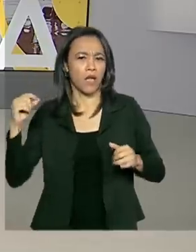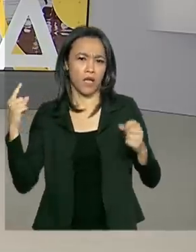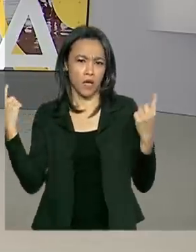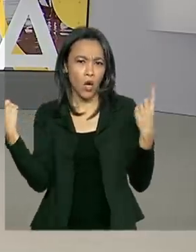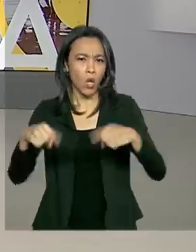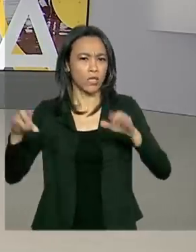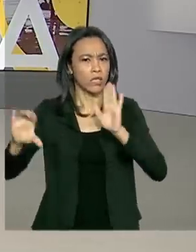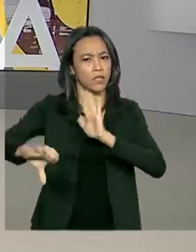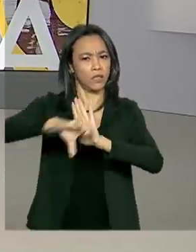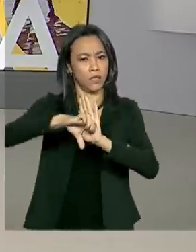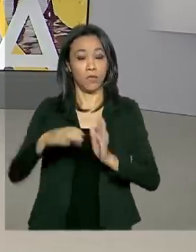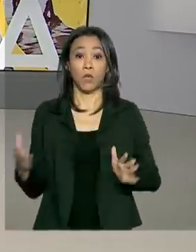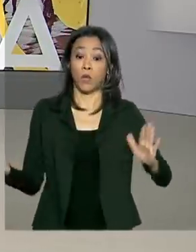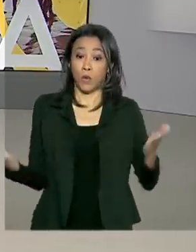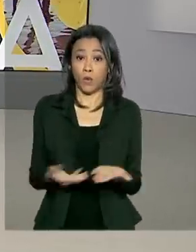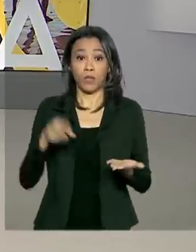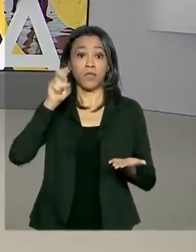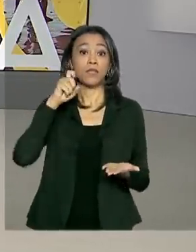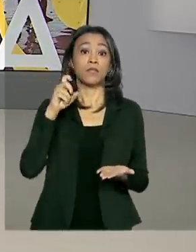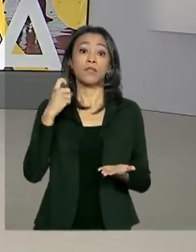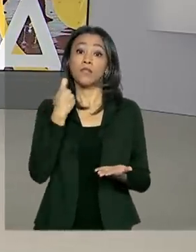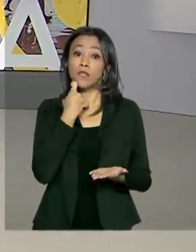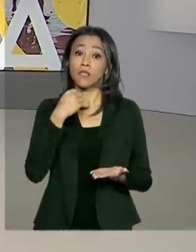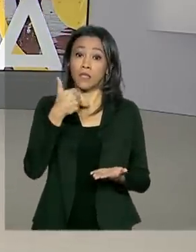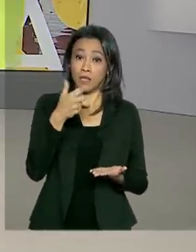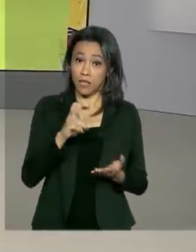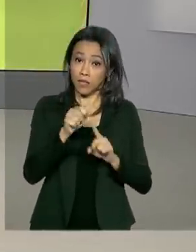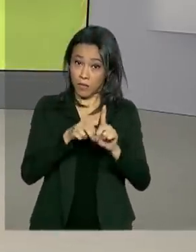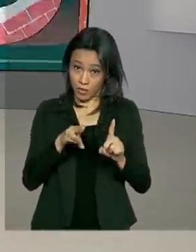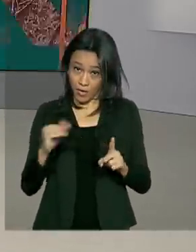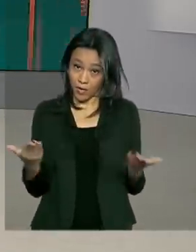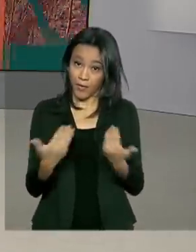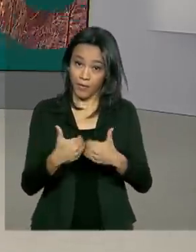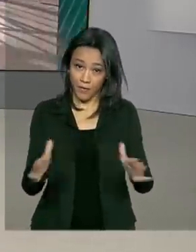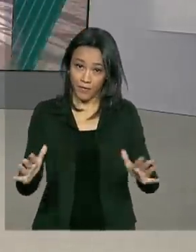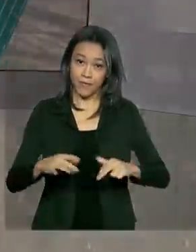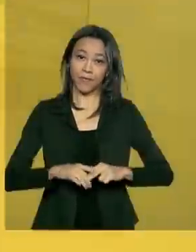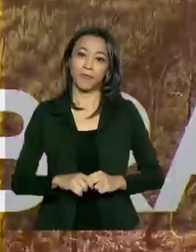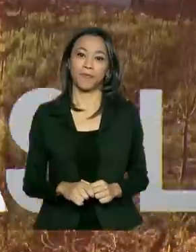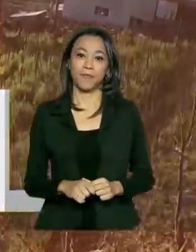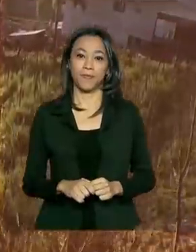Hoje é sexta-feira, 15 de maio. O Brasil em Dia começa agora.